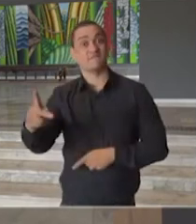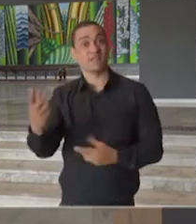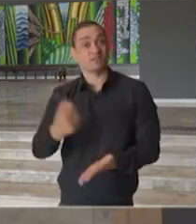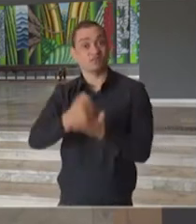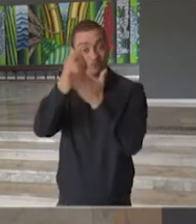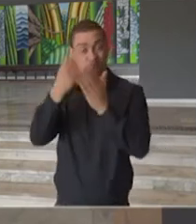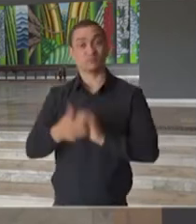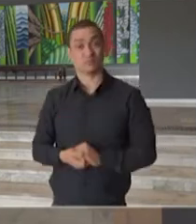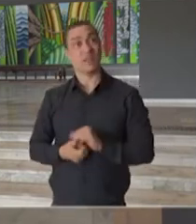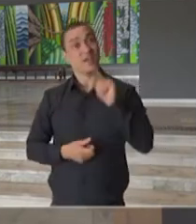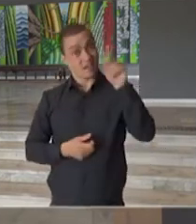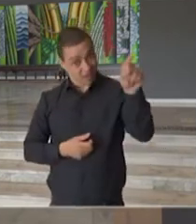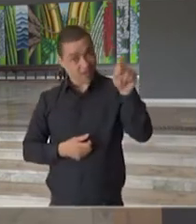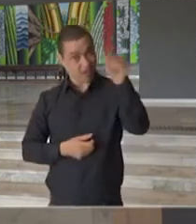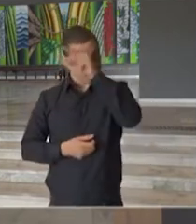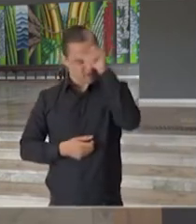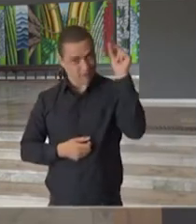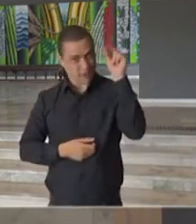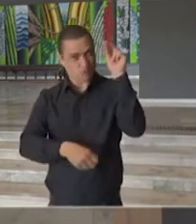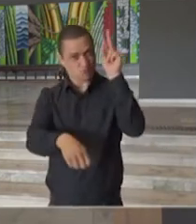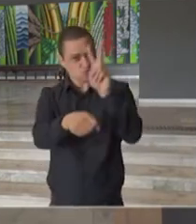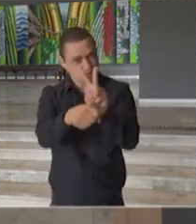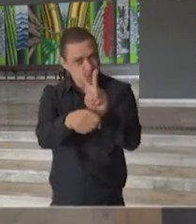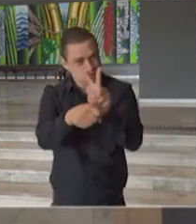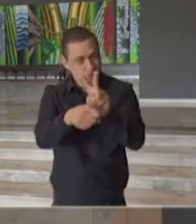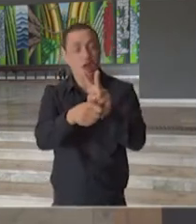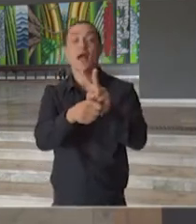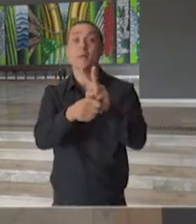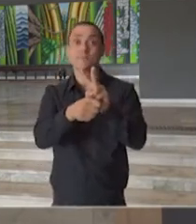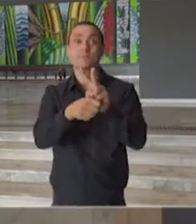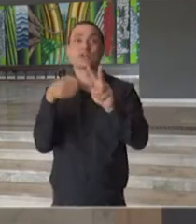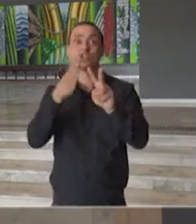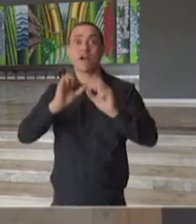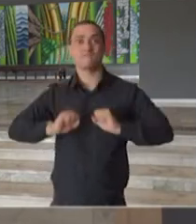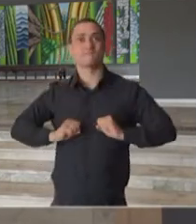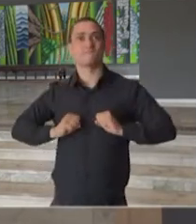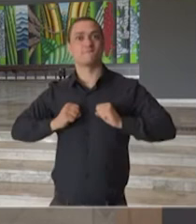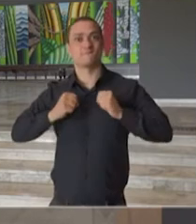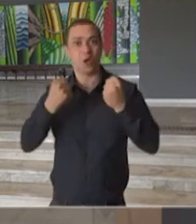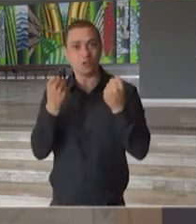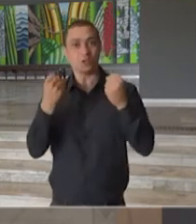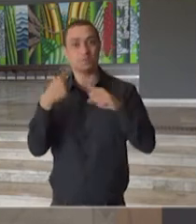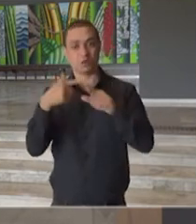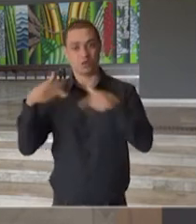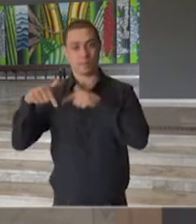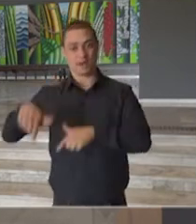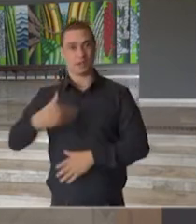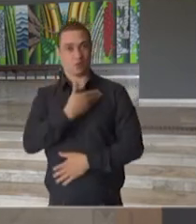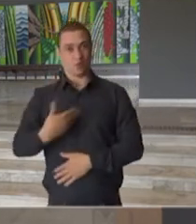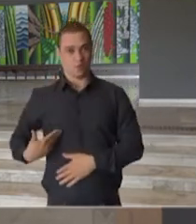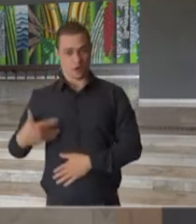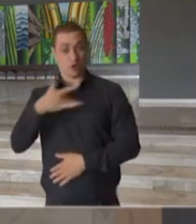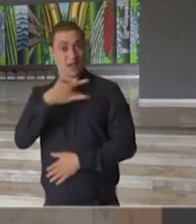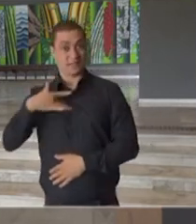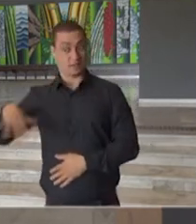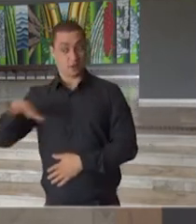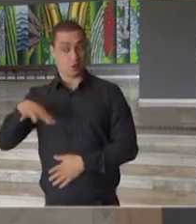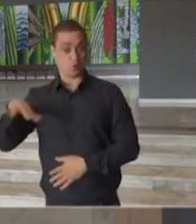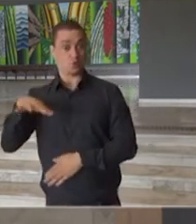Essa gestão municipal tem sido fortalecida com o trabalho feito aqui pela saúde,